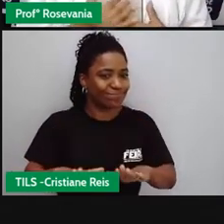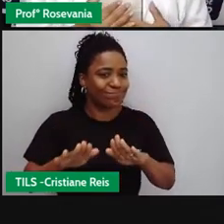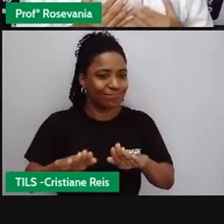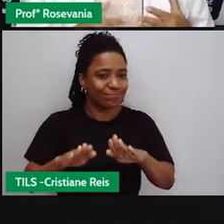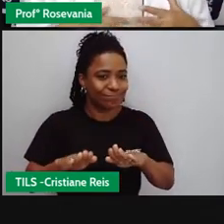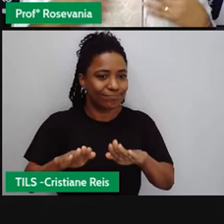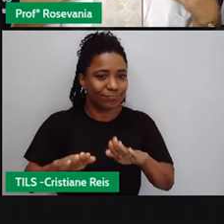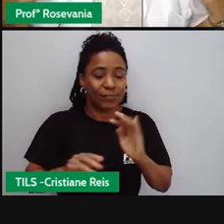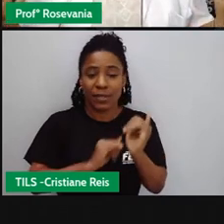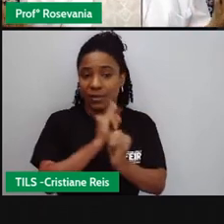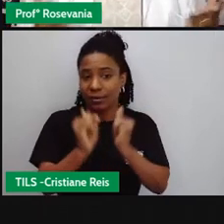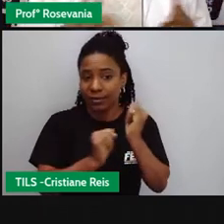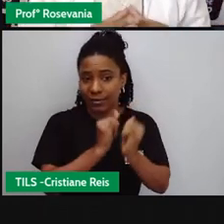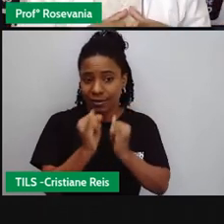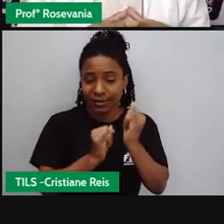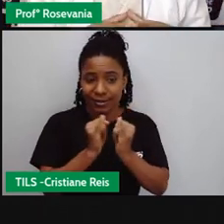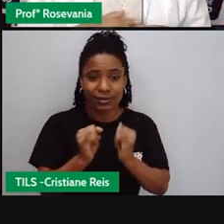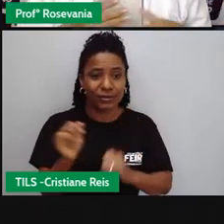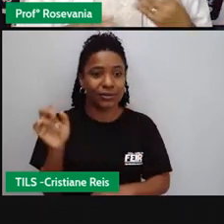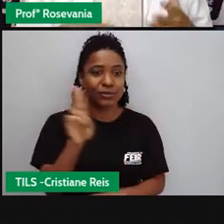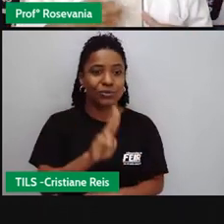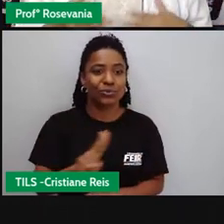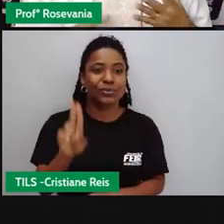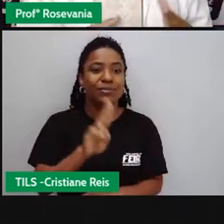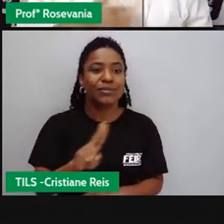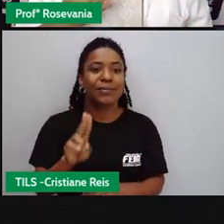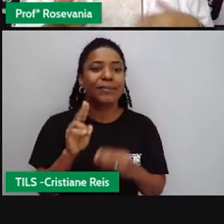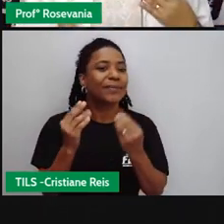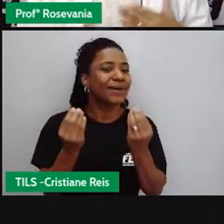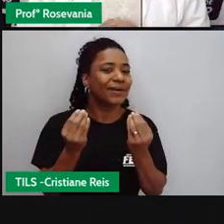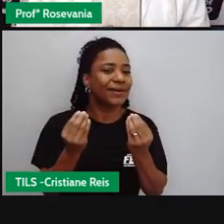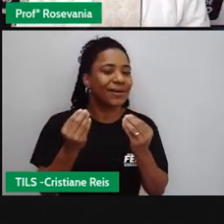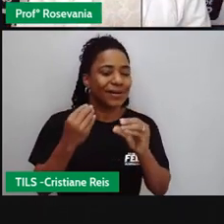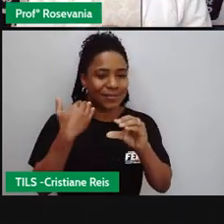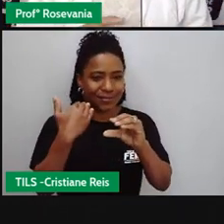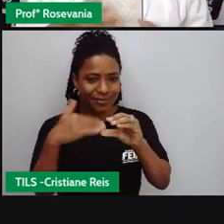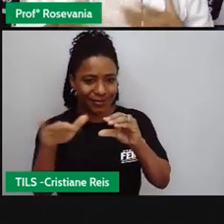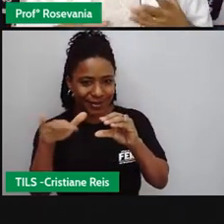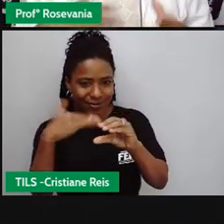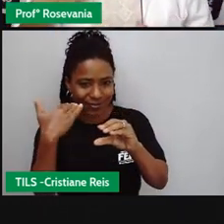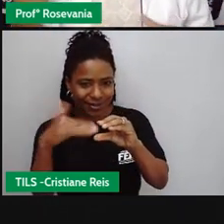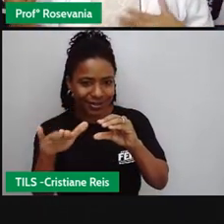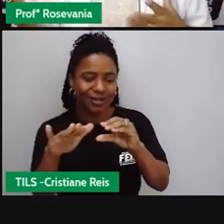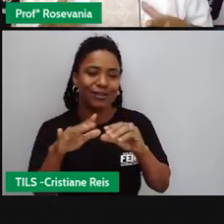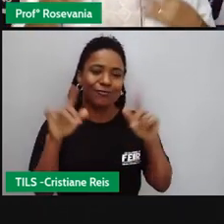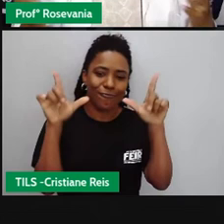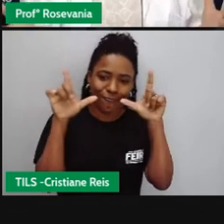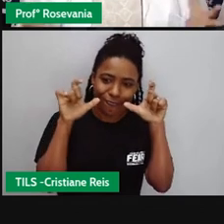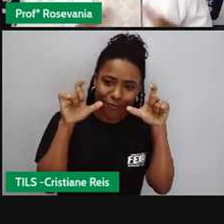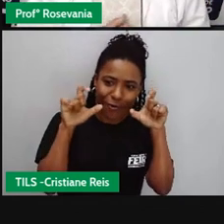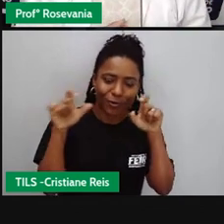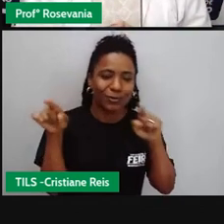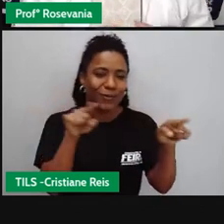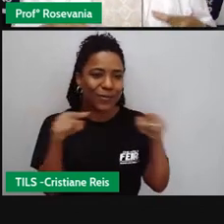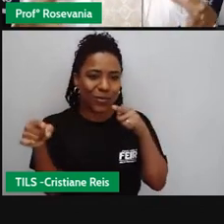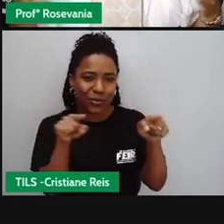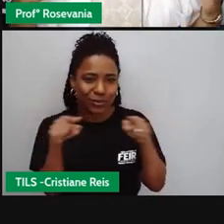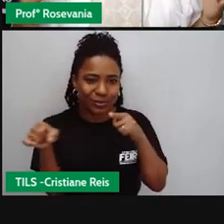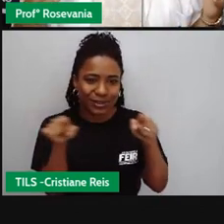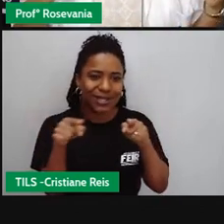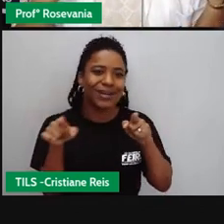né dizendo que a internet a gente usa para se comunicar mandar notagens né mandar fotos músicas o que for